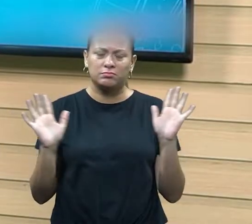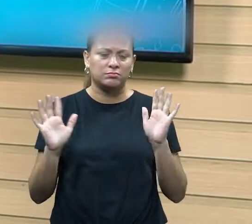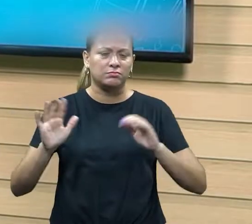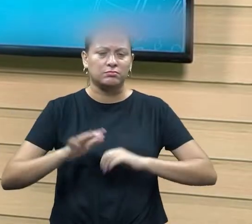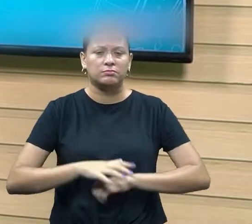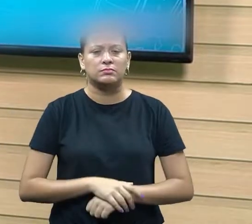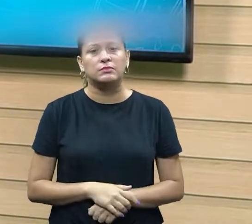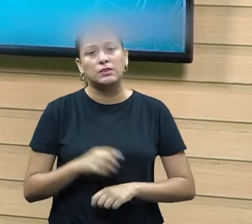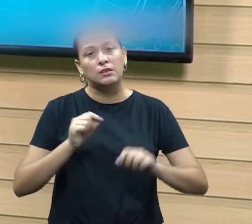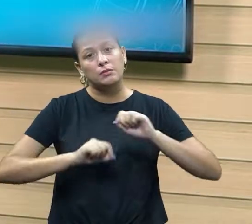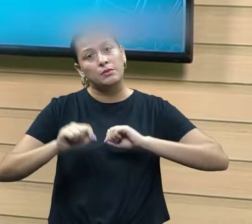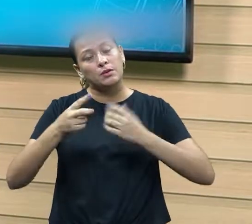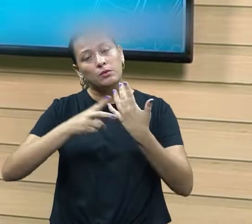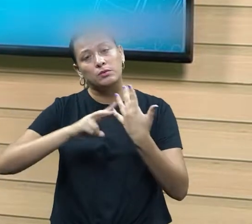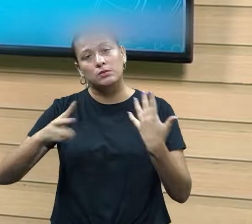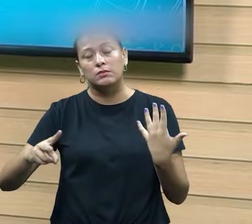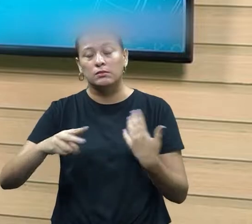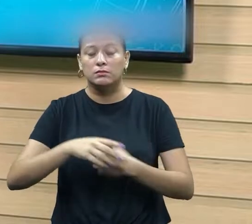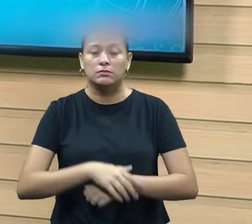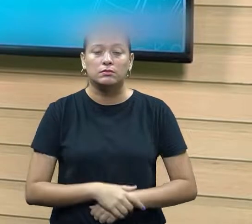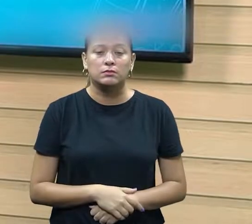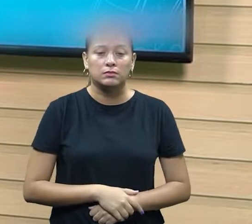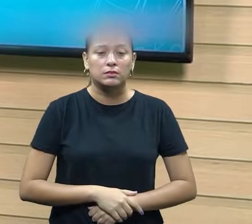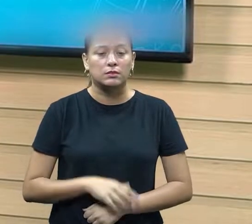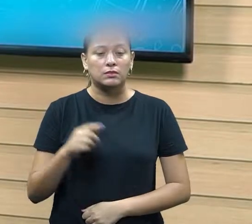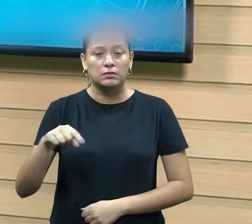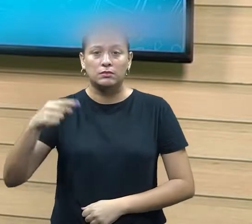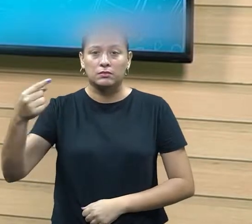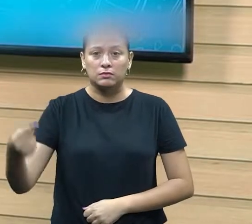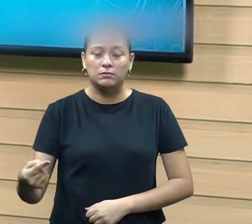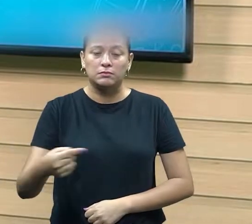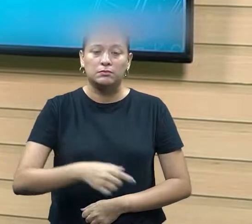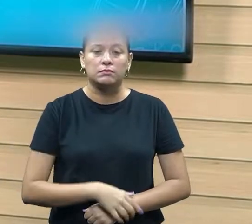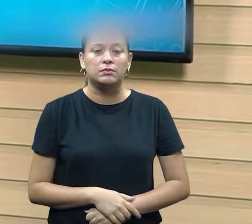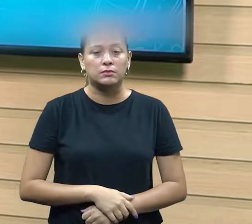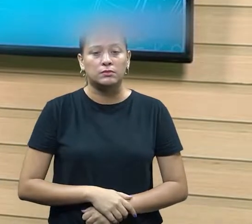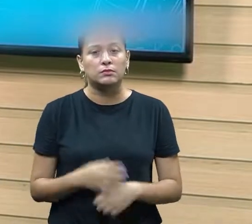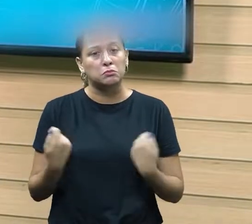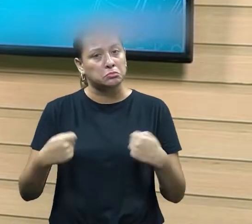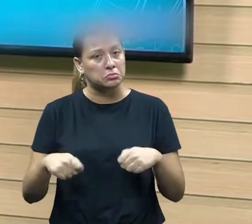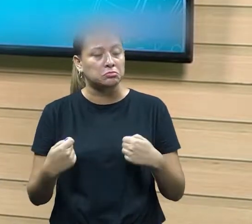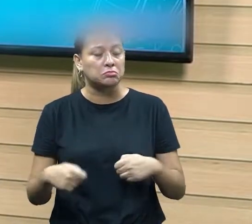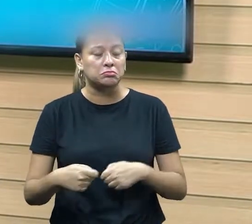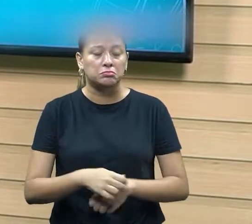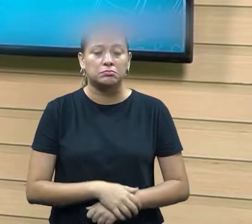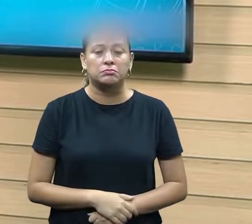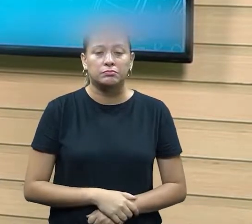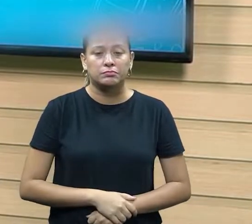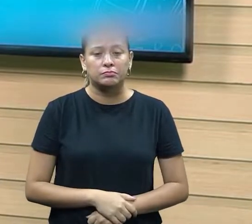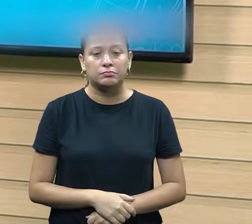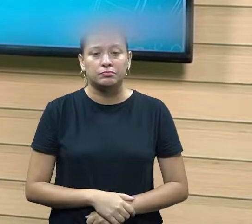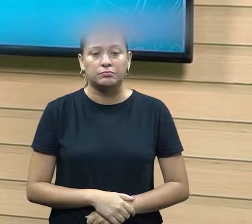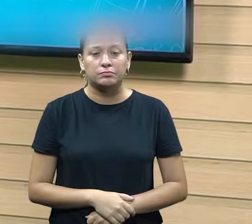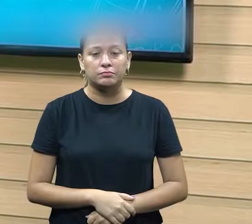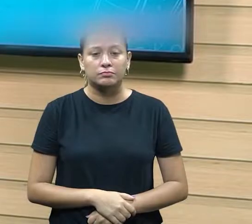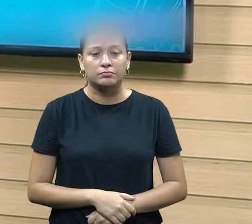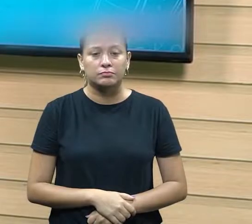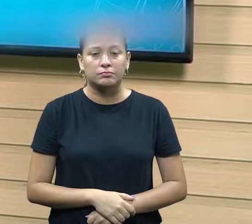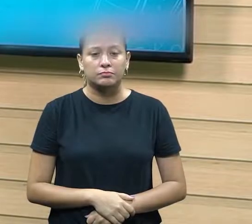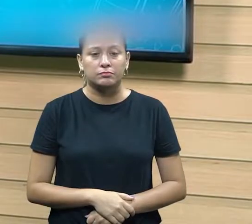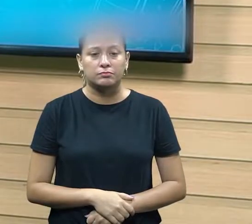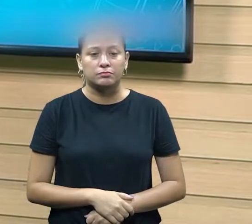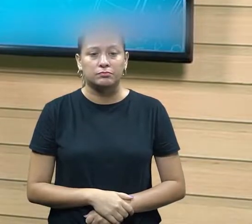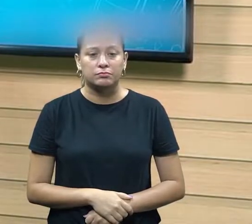aí eu estou prejudicando essa situação que mais tarde eu voltar para eu precisar ou mais ainda eu chegar